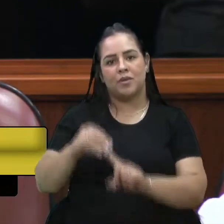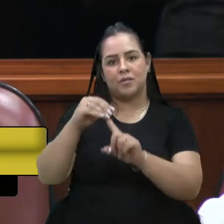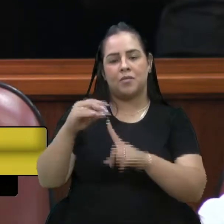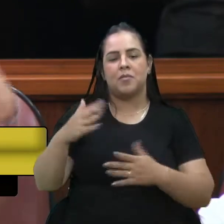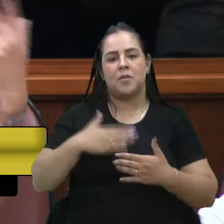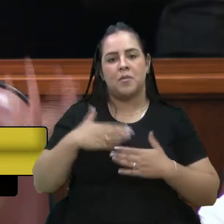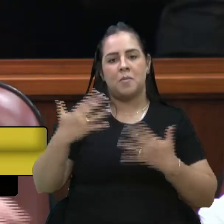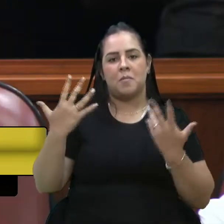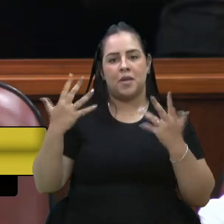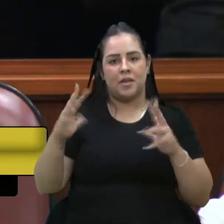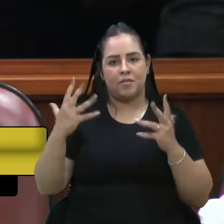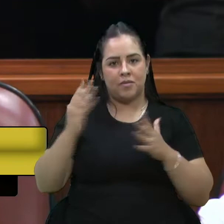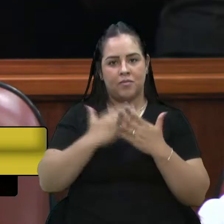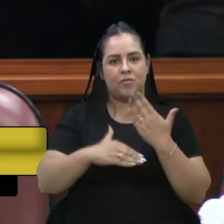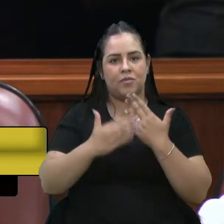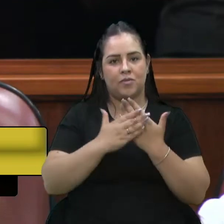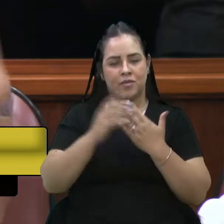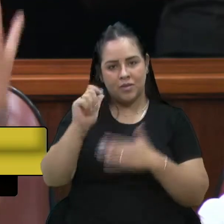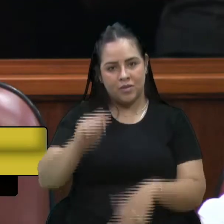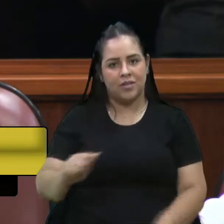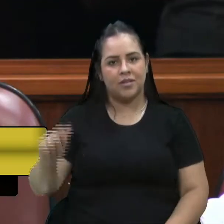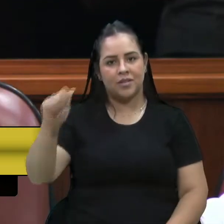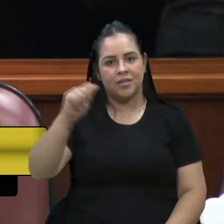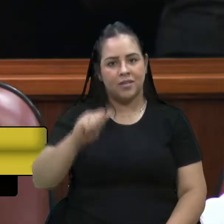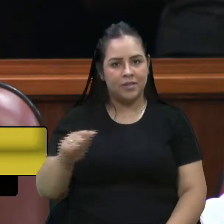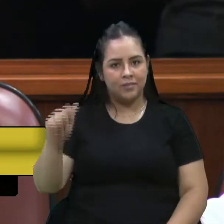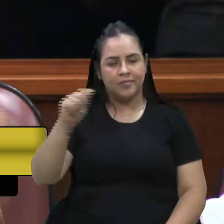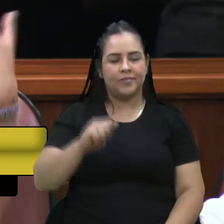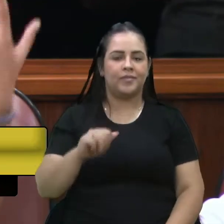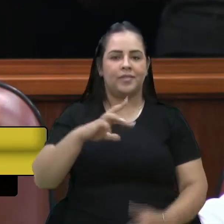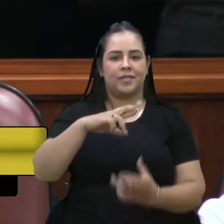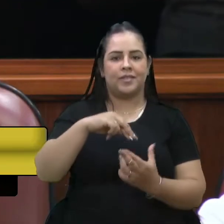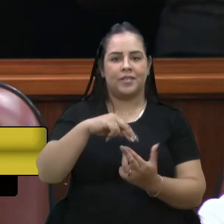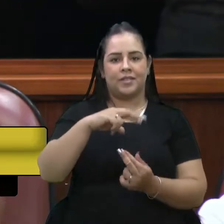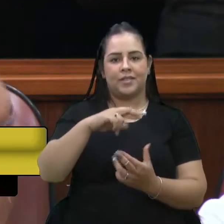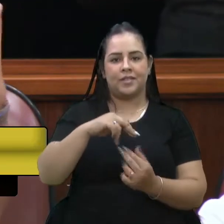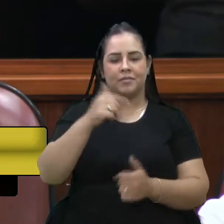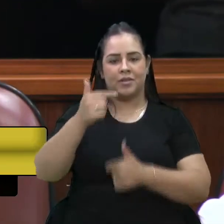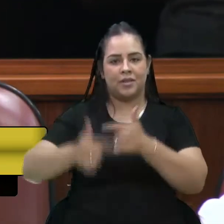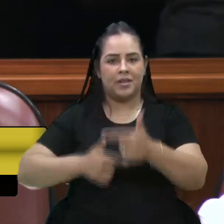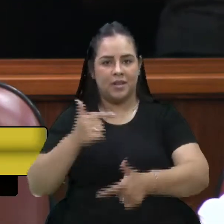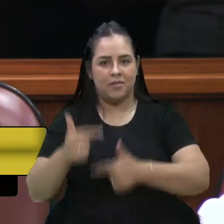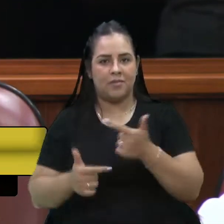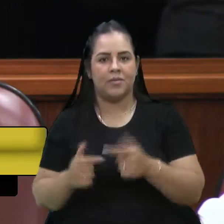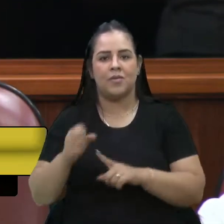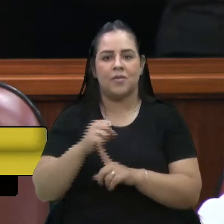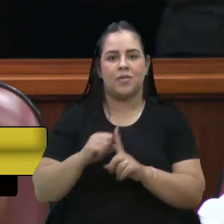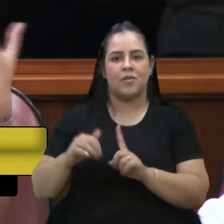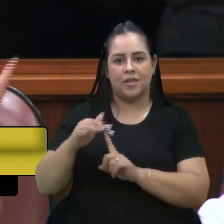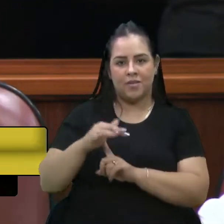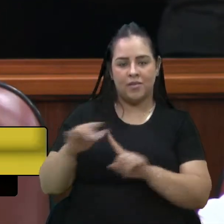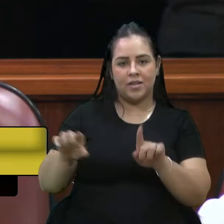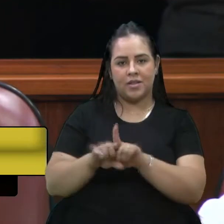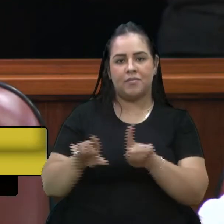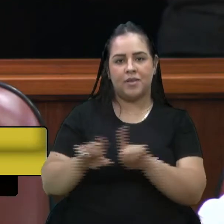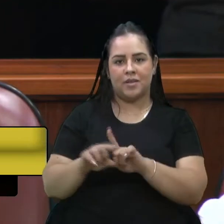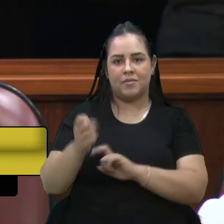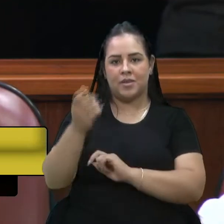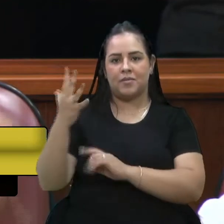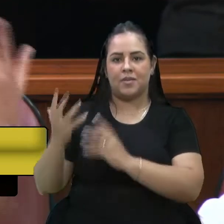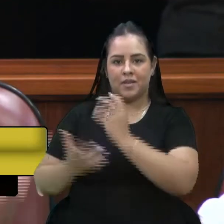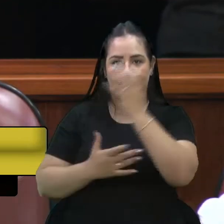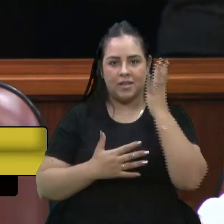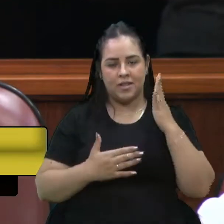parabéns a todos os associados das nossas reciclagens pelo trabalho social e pelo trabalho ambiental que eles